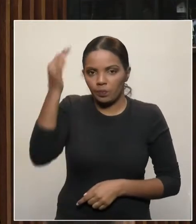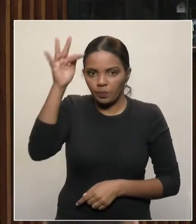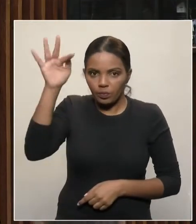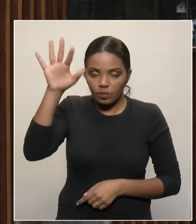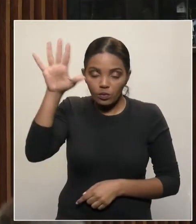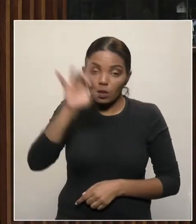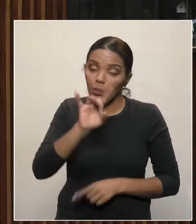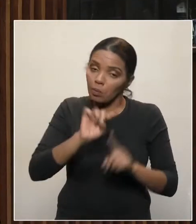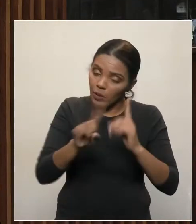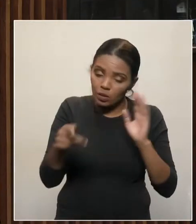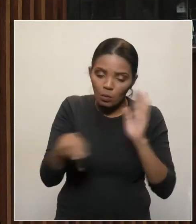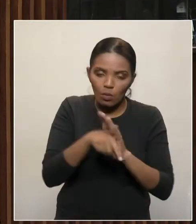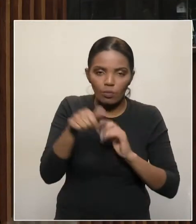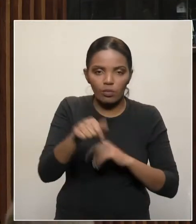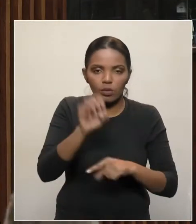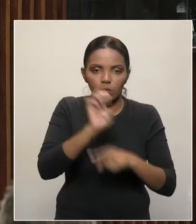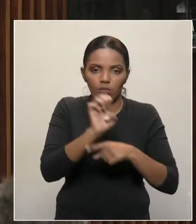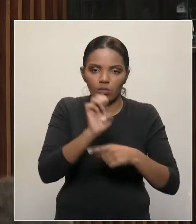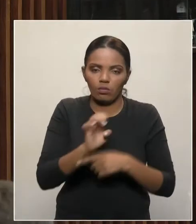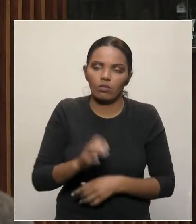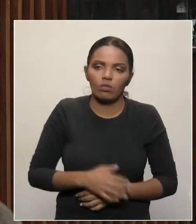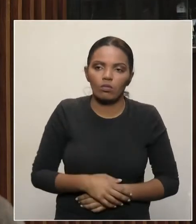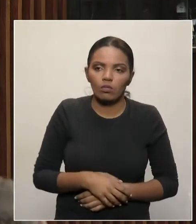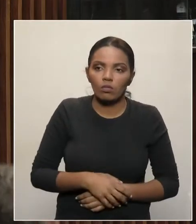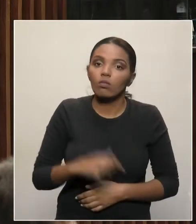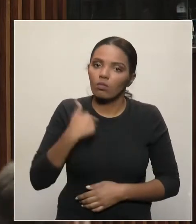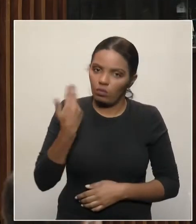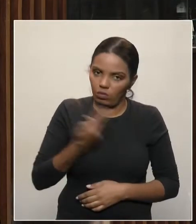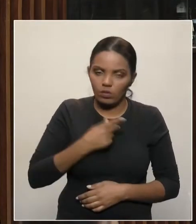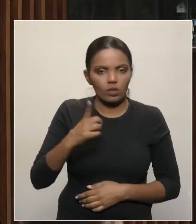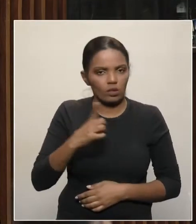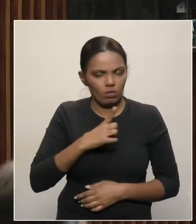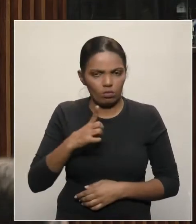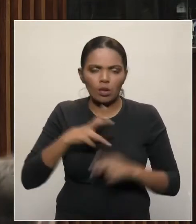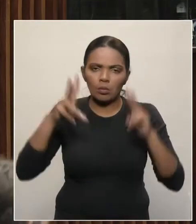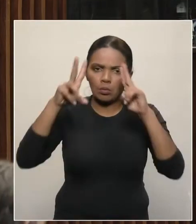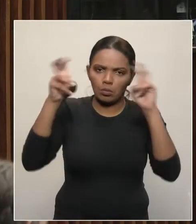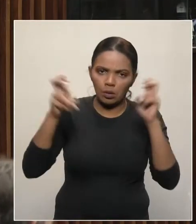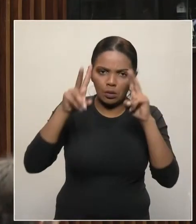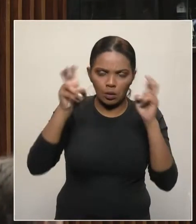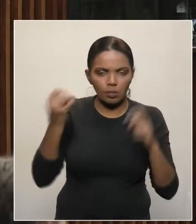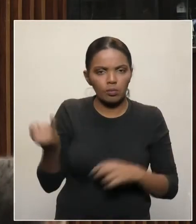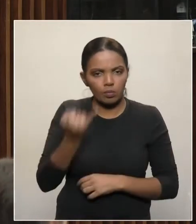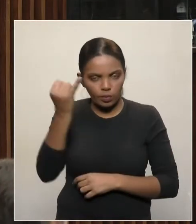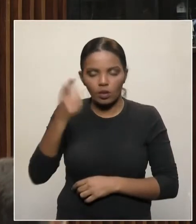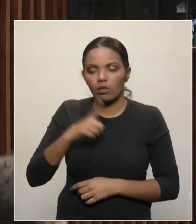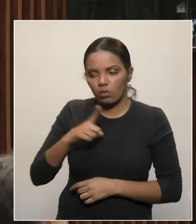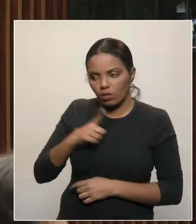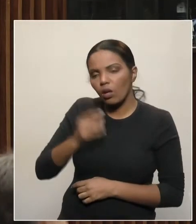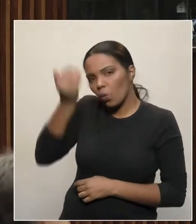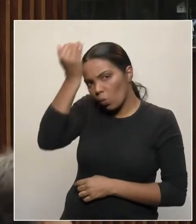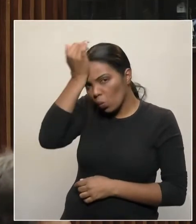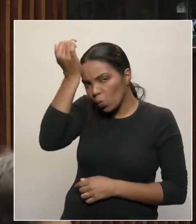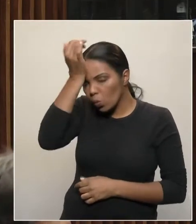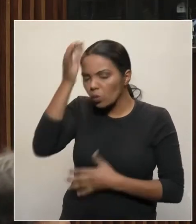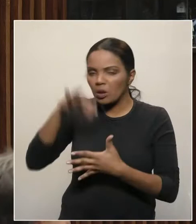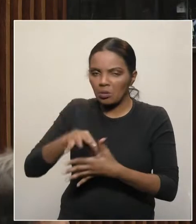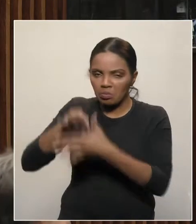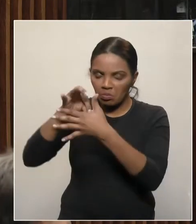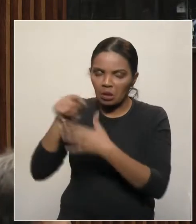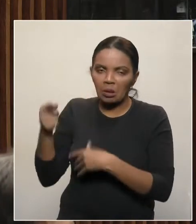Estado. Gente, temos temas importantes. Muitos deles o Hussein está cuidando como líder do governo,